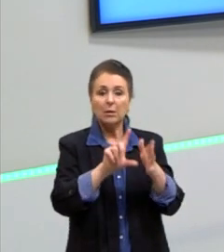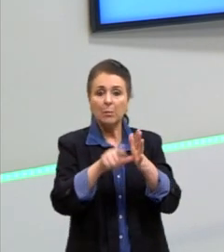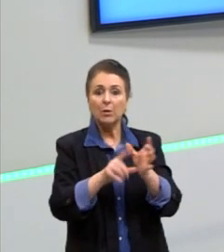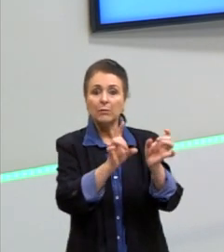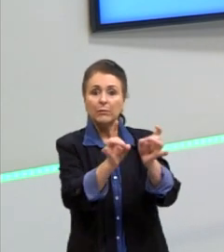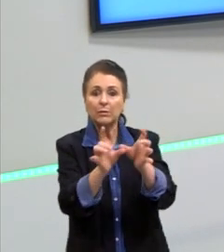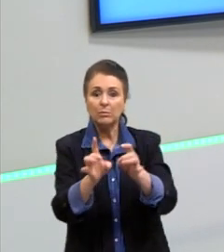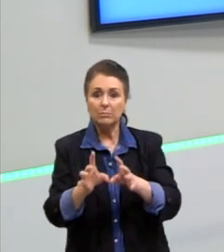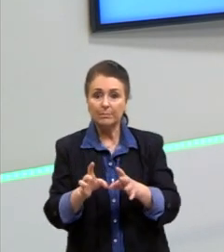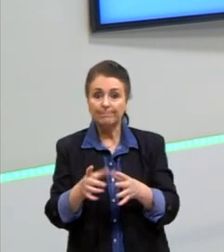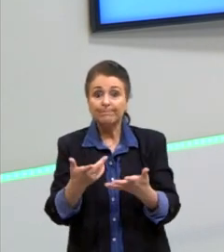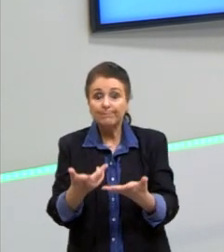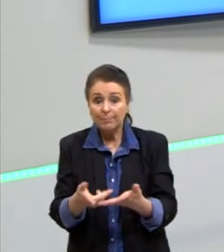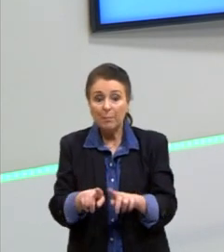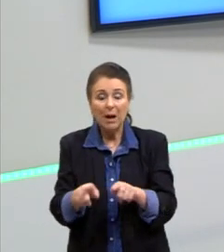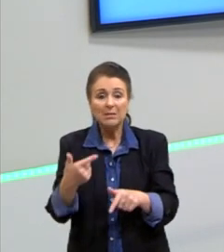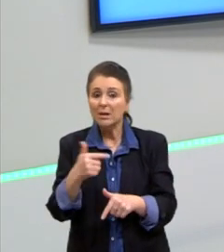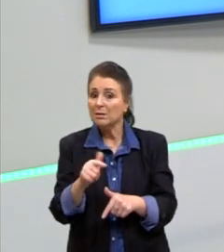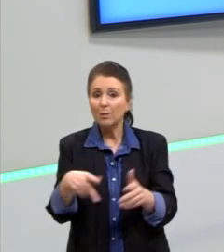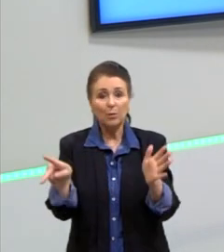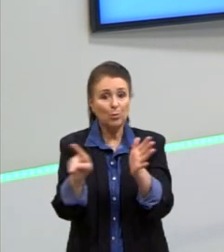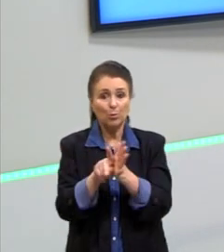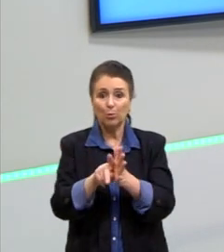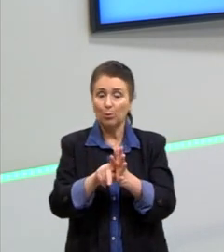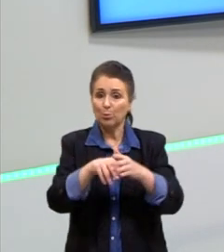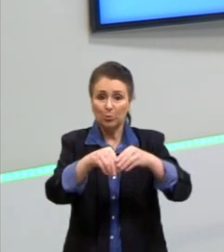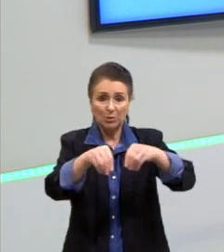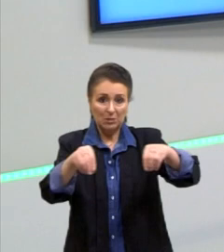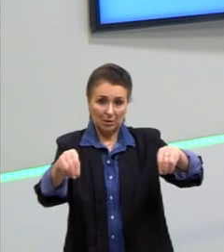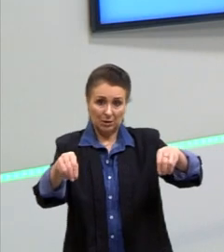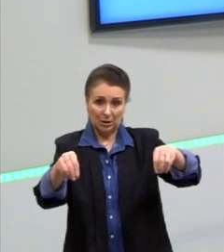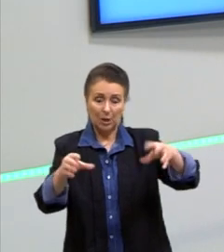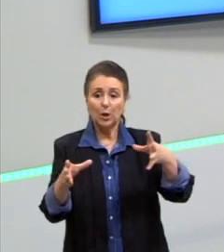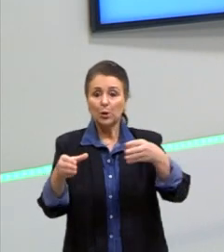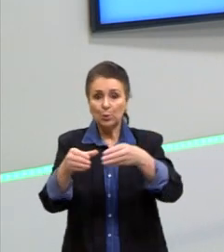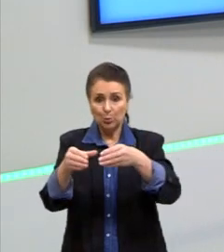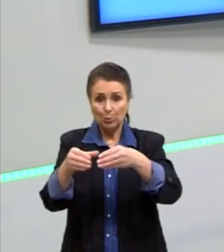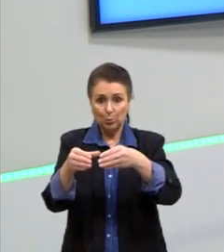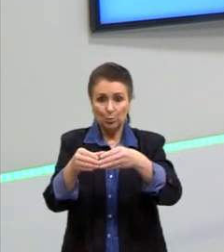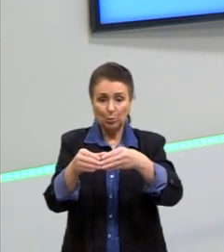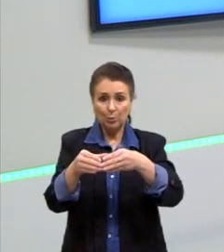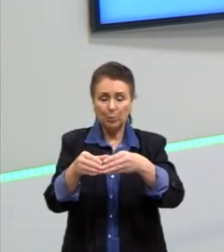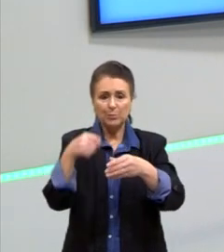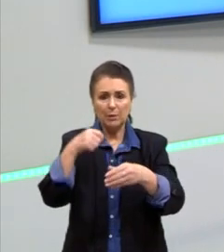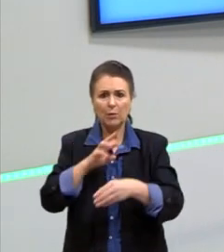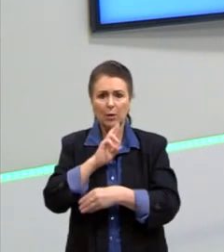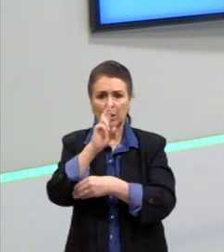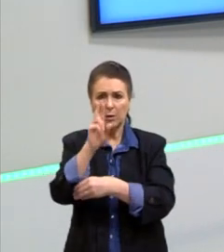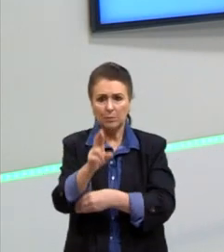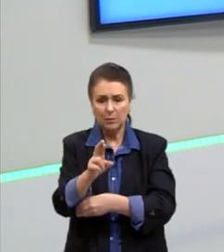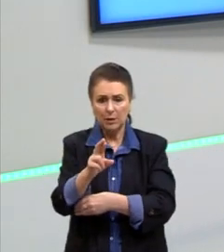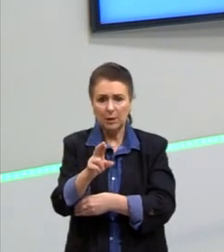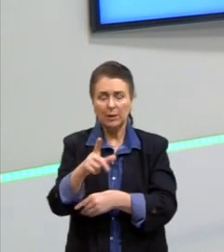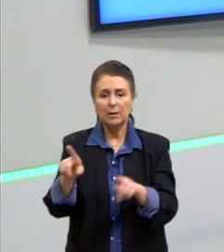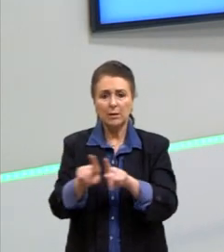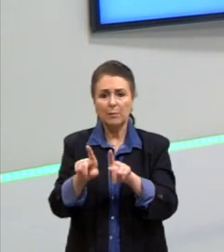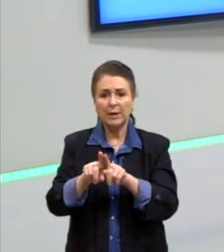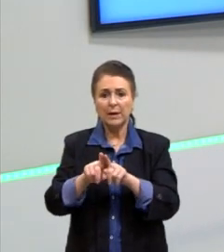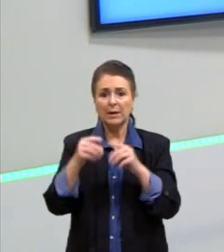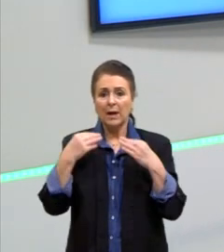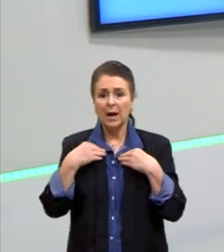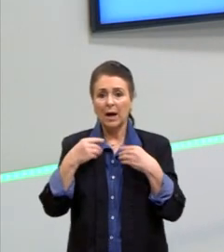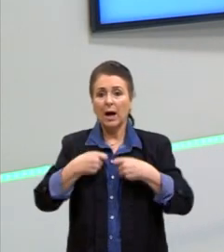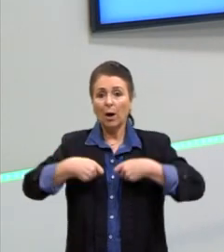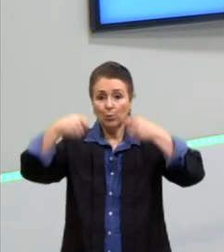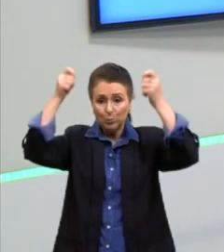teriam a posse da terra. E mesmo os aldeados, eles tinham que responder a monges caputinos. Então, não eram eles